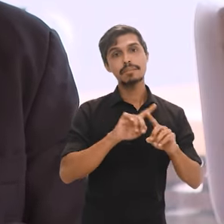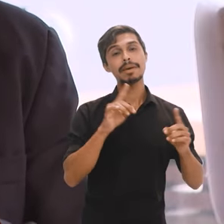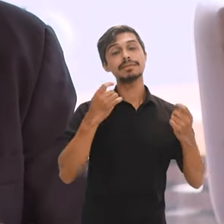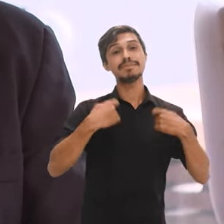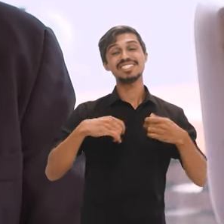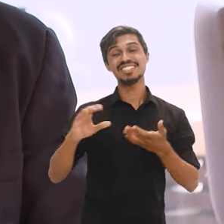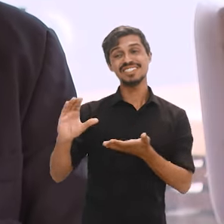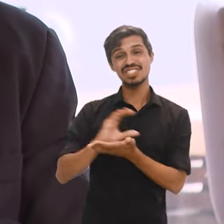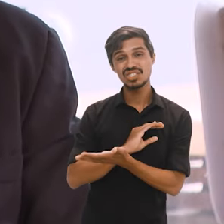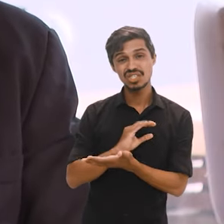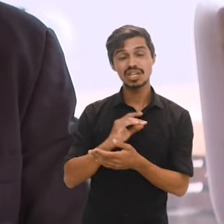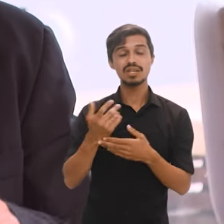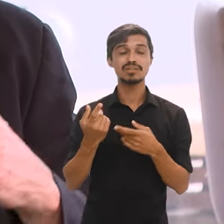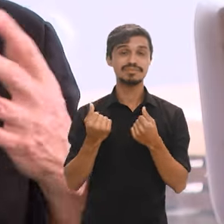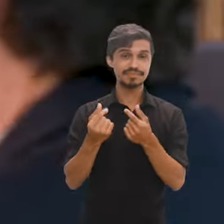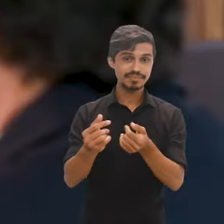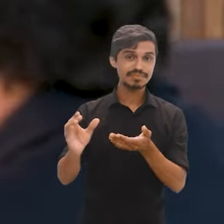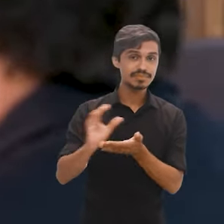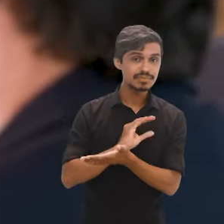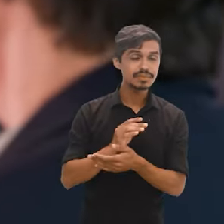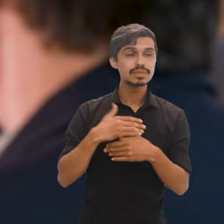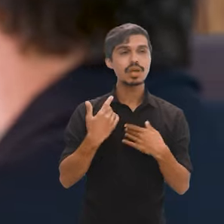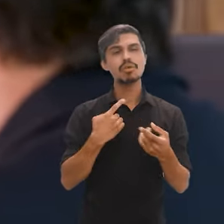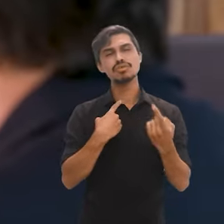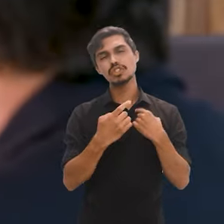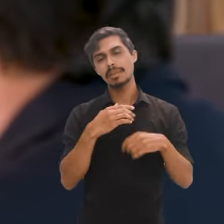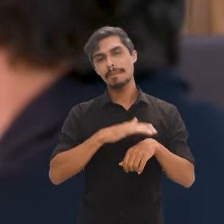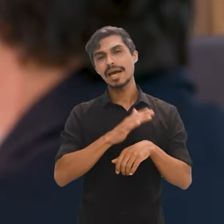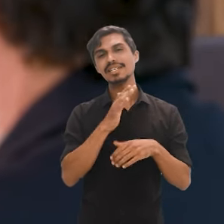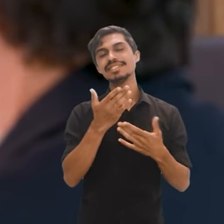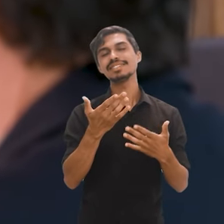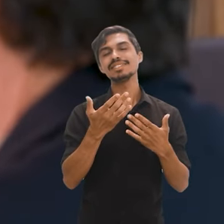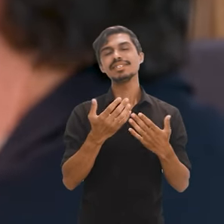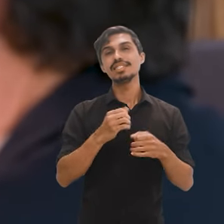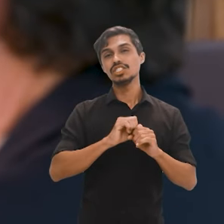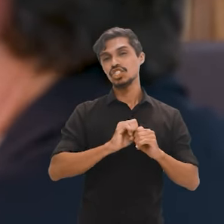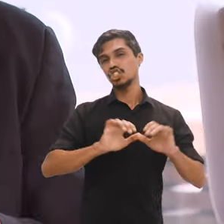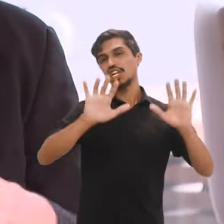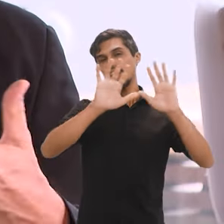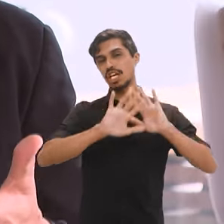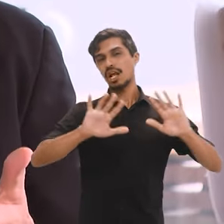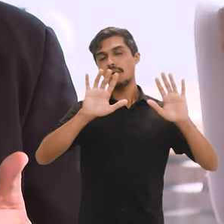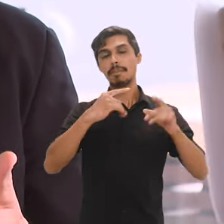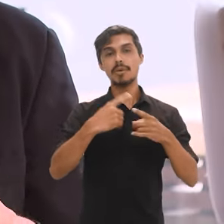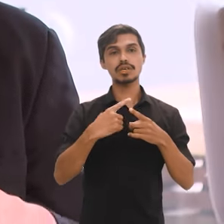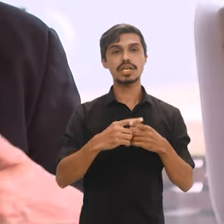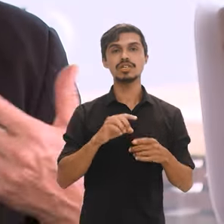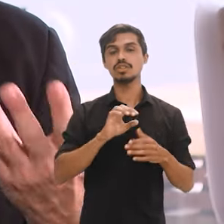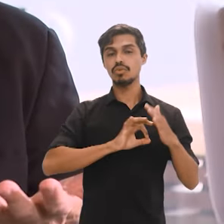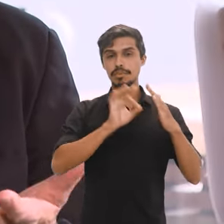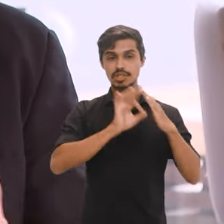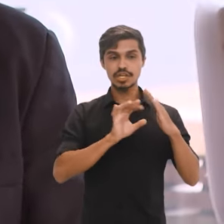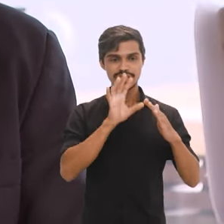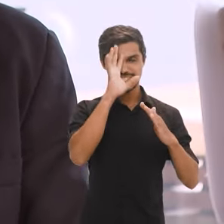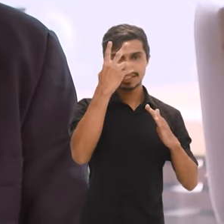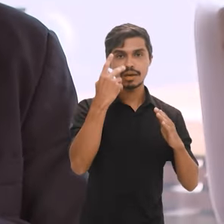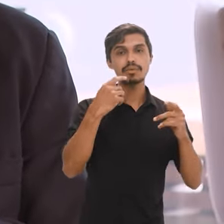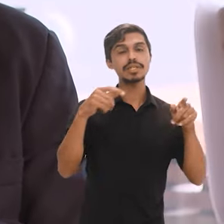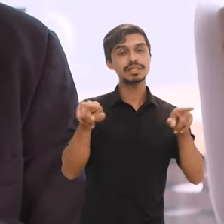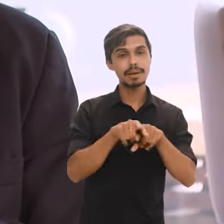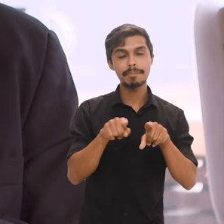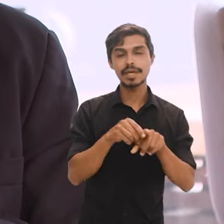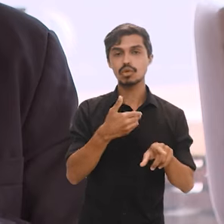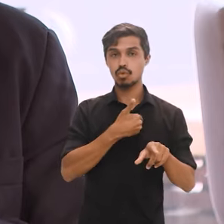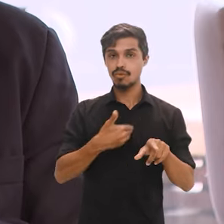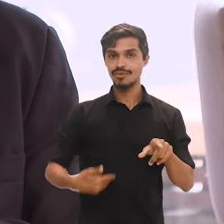de recursos. Então, é um debate um pouco mais amplo, que envolve não somente a decisão do IBGE, mas a decisão também do